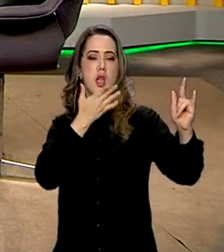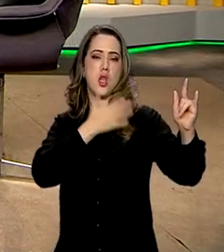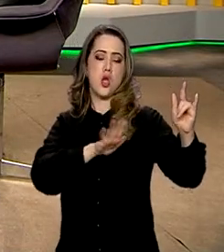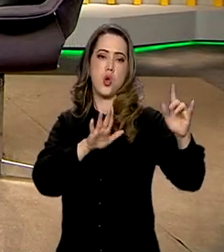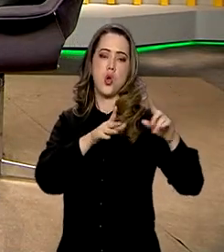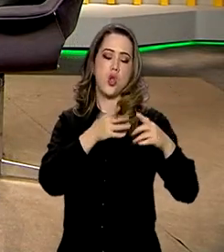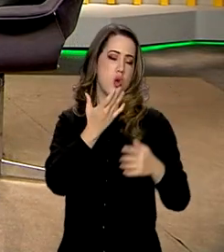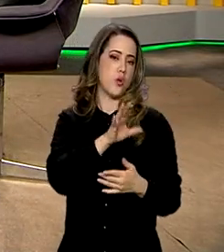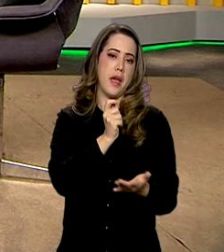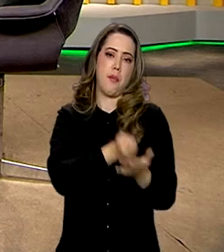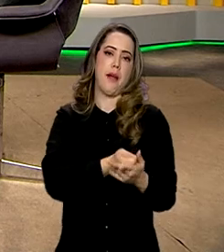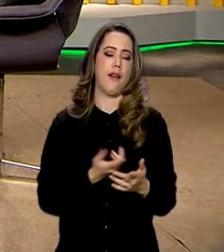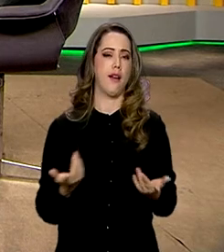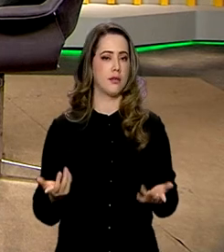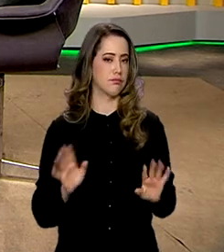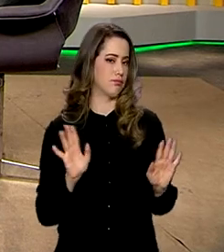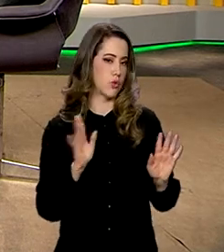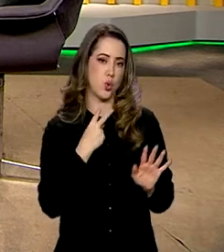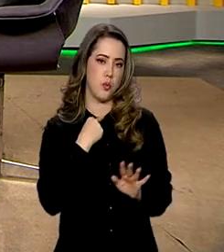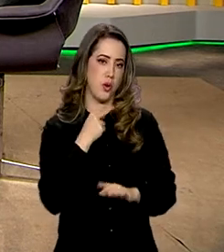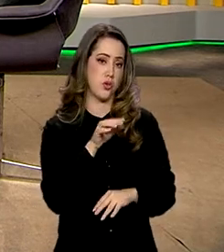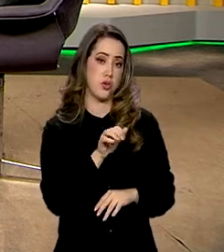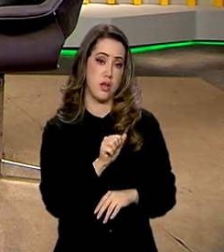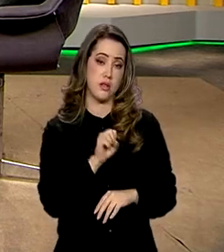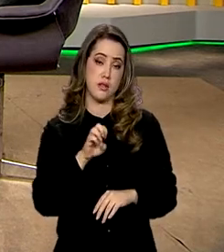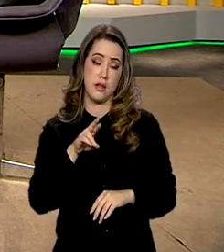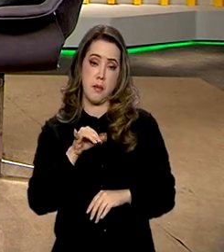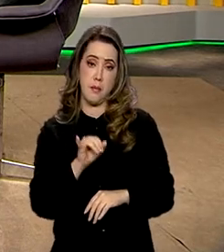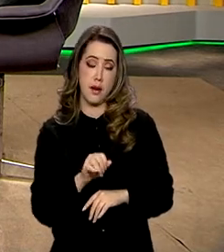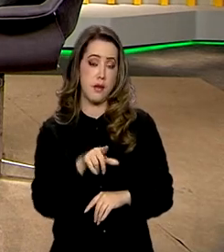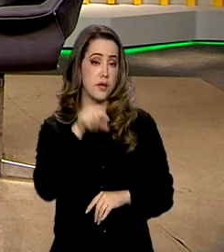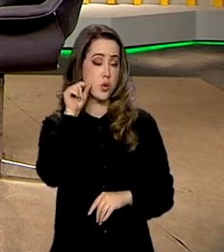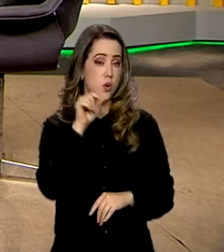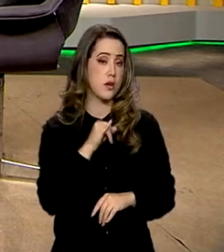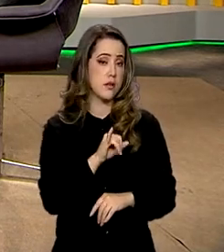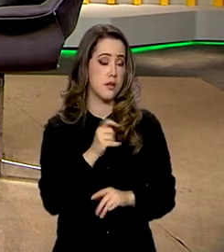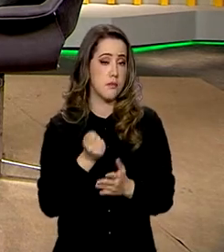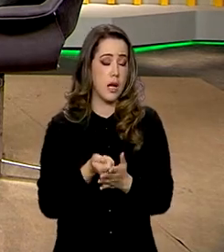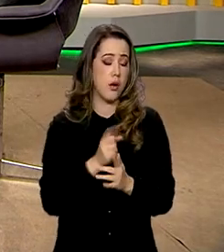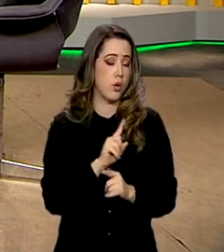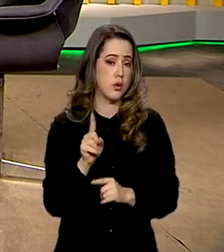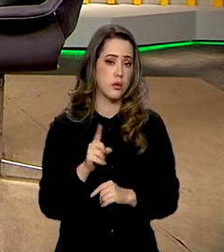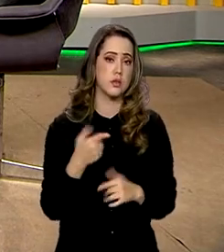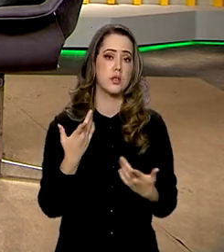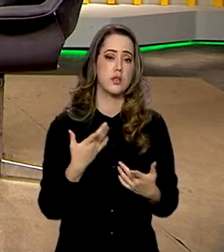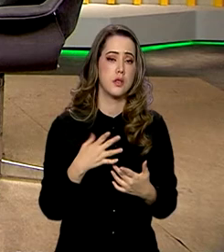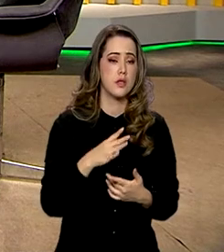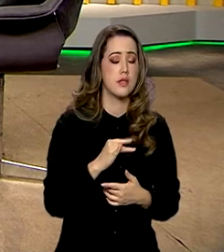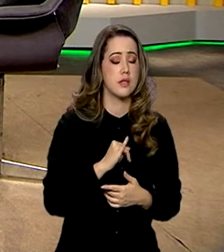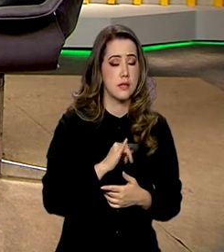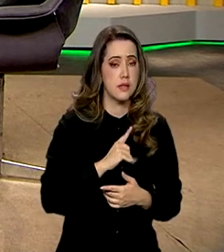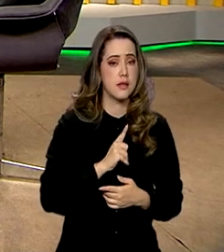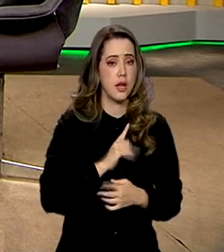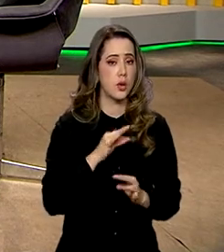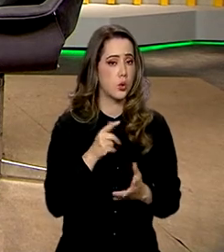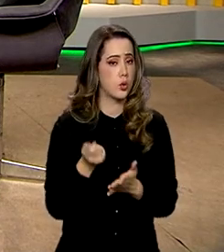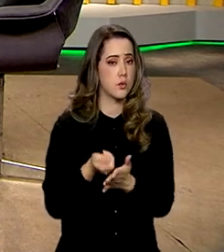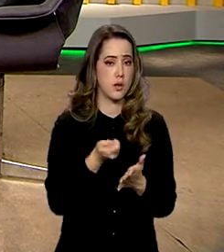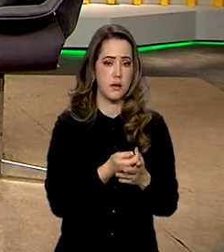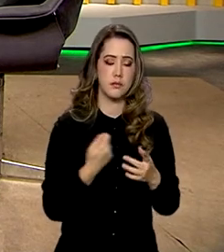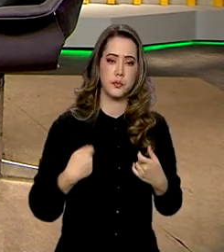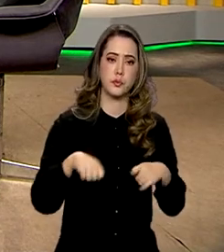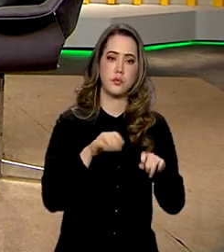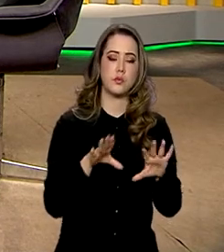sugerindo. A Assembleia é vai tomar a decisão. Se há o rateio e se não há o rateio. Havendo, todos têm que pagar. É dessa forma que a